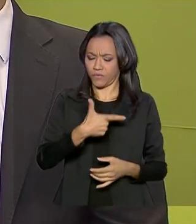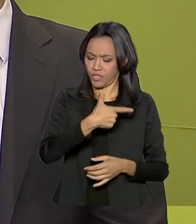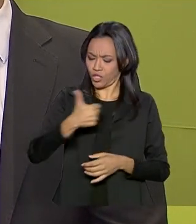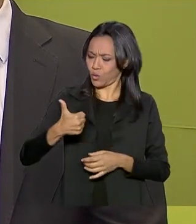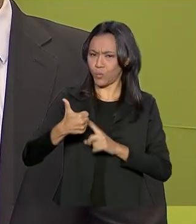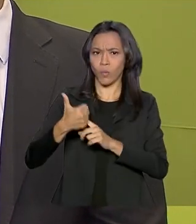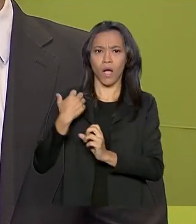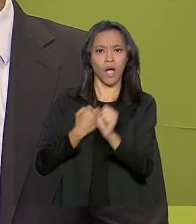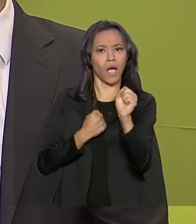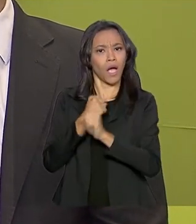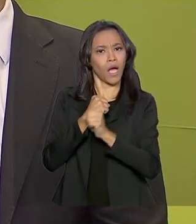se passaram desde a sua edição.